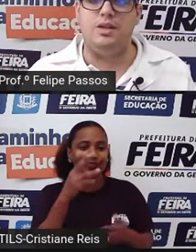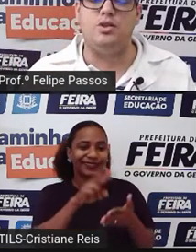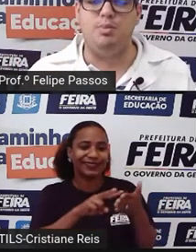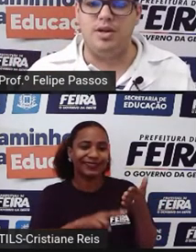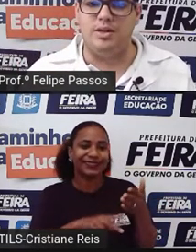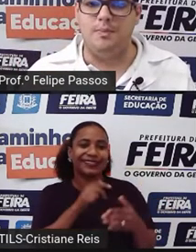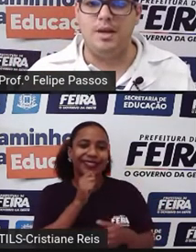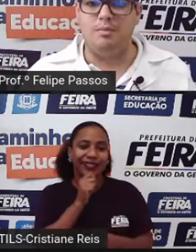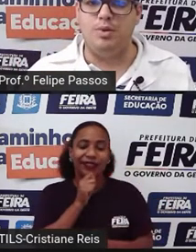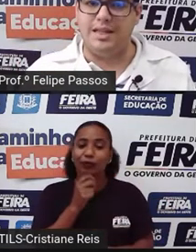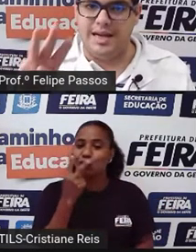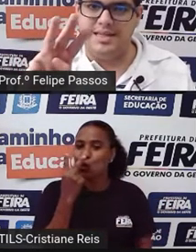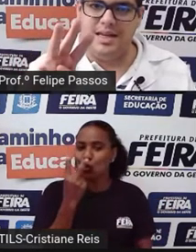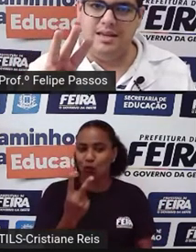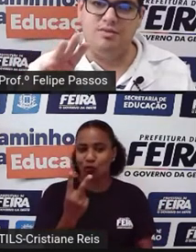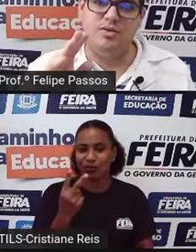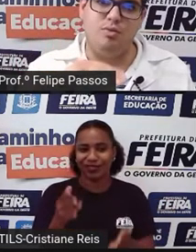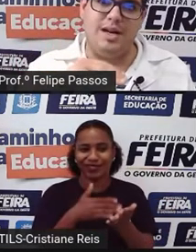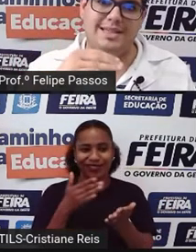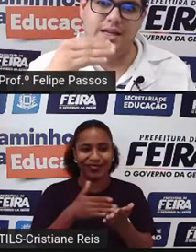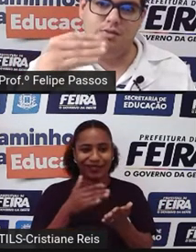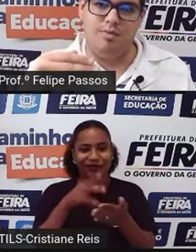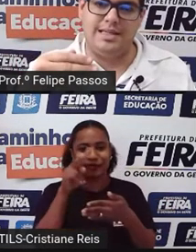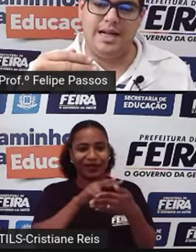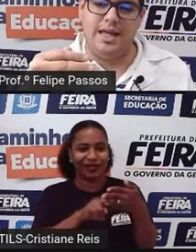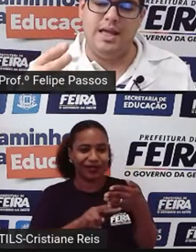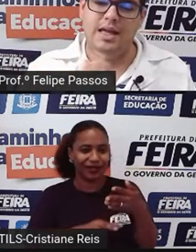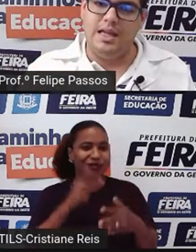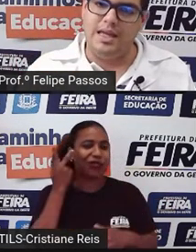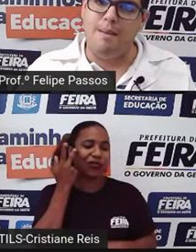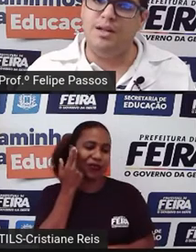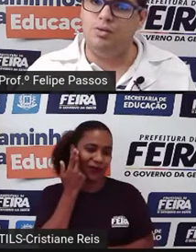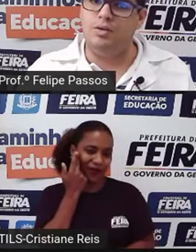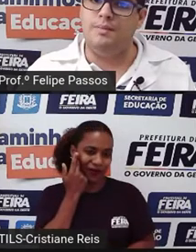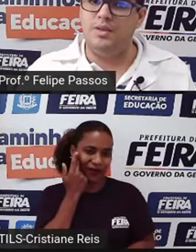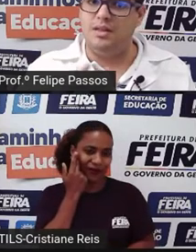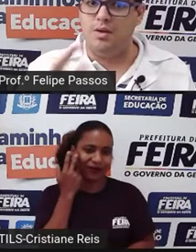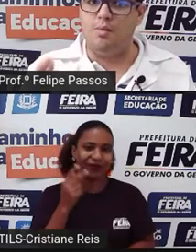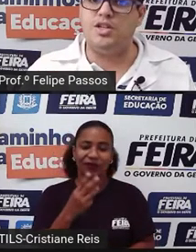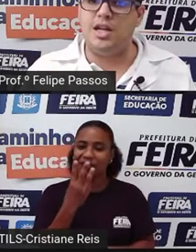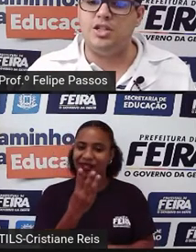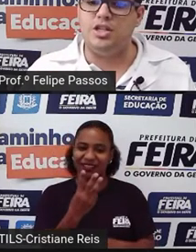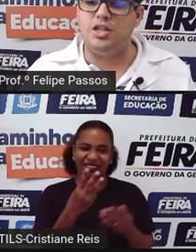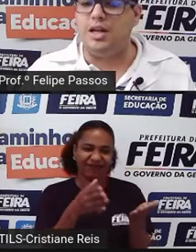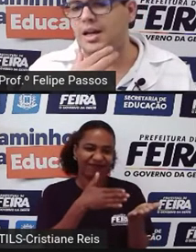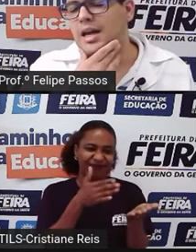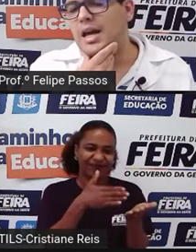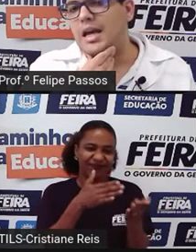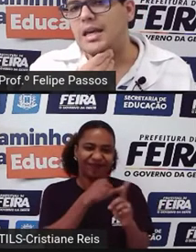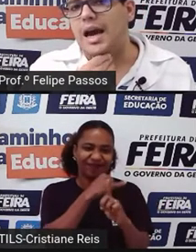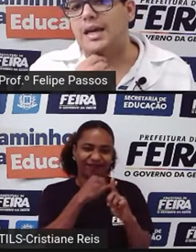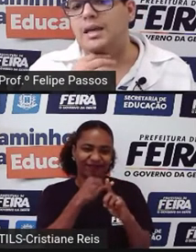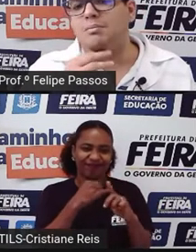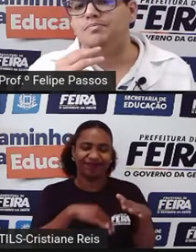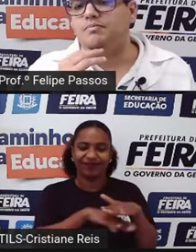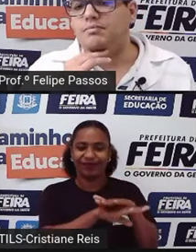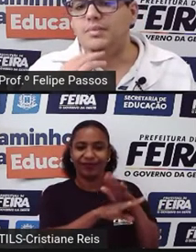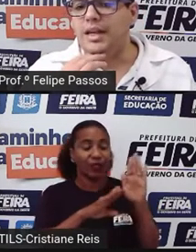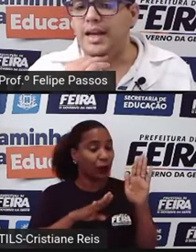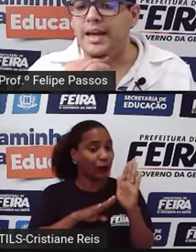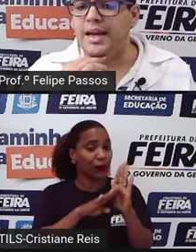lidos por ano, porque três livros o brasileiro começa a ler e abandona. Então, é uma estatística, né? E aí,